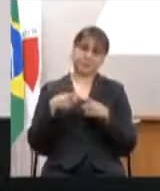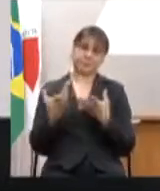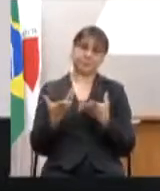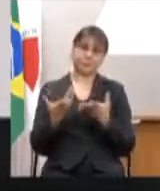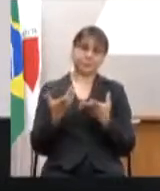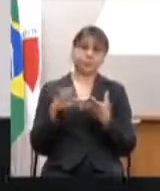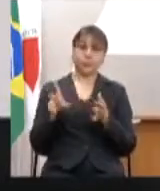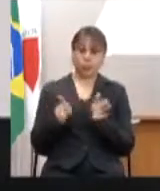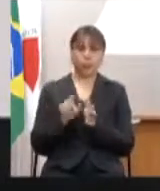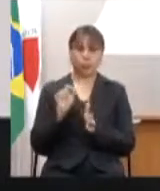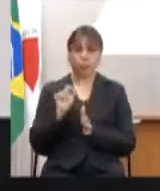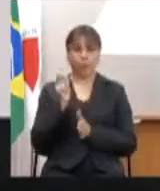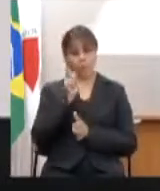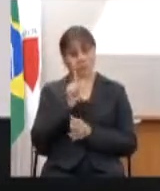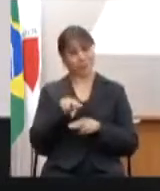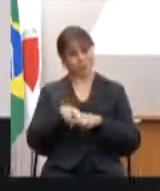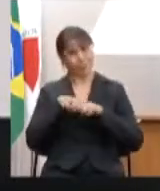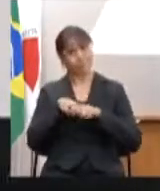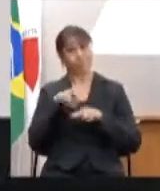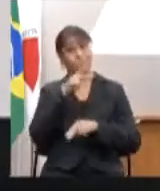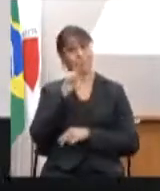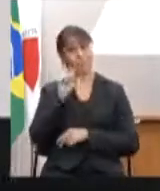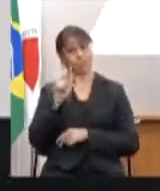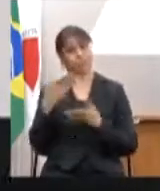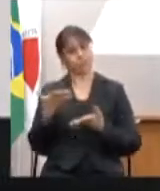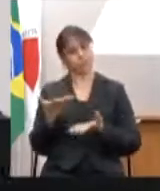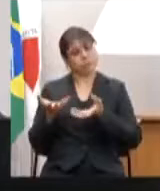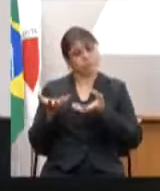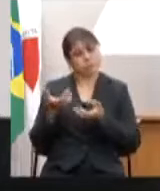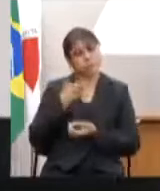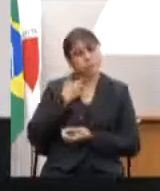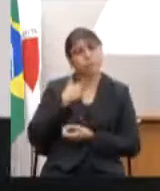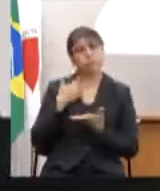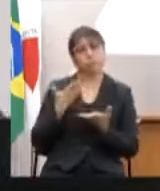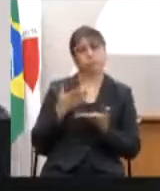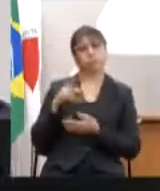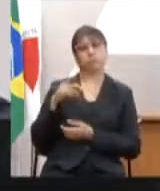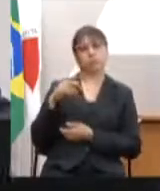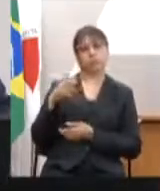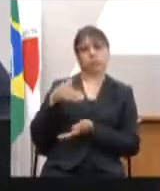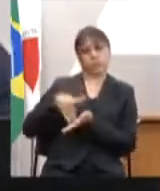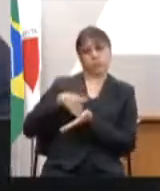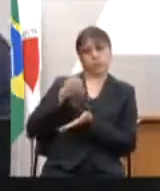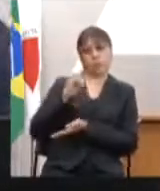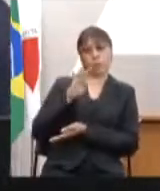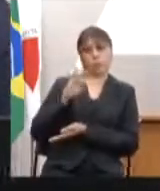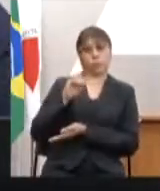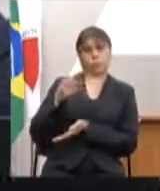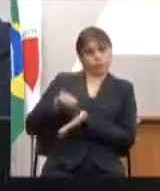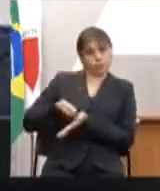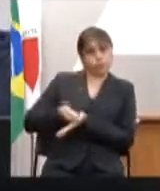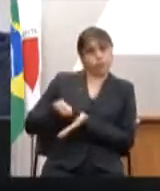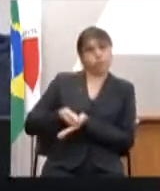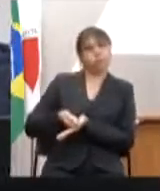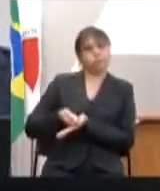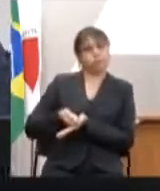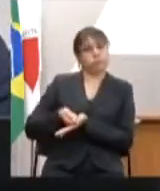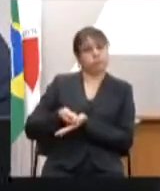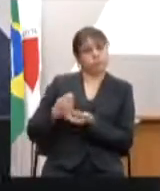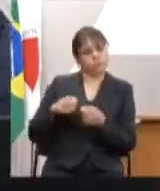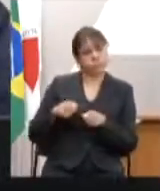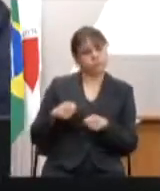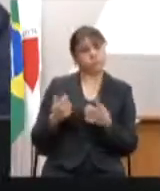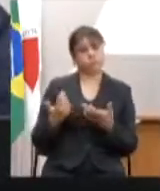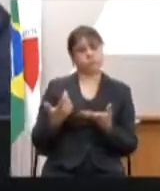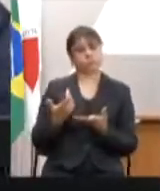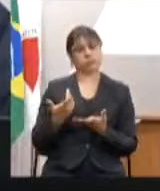Então, eu queria muito, secretário Otto, fazer essa cobrança, com muita responsabilidade,